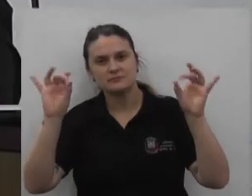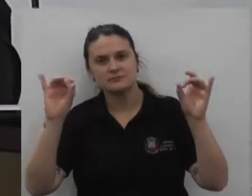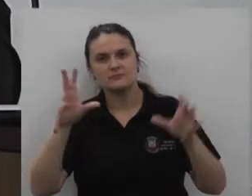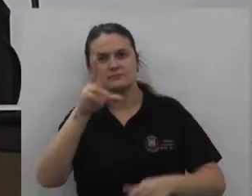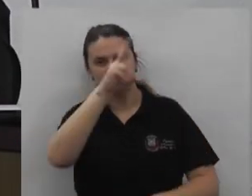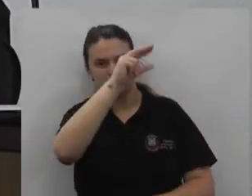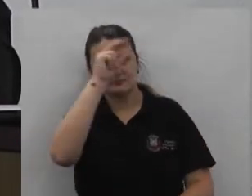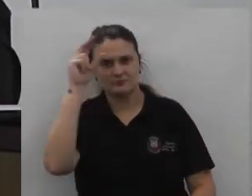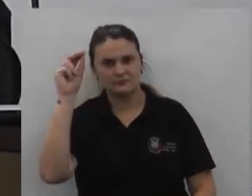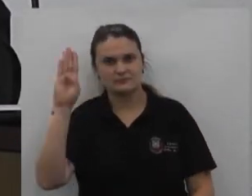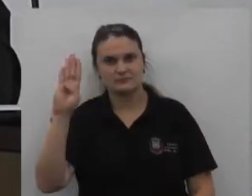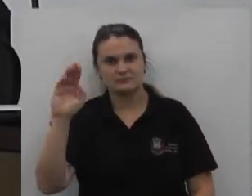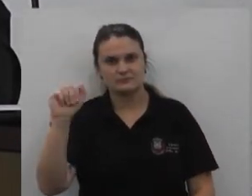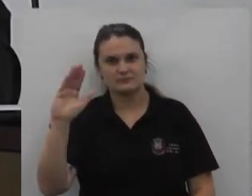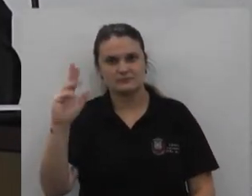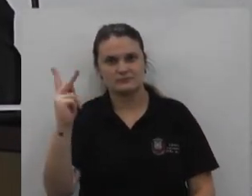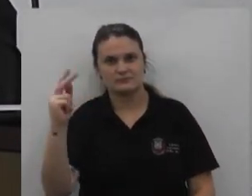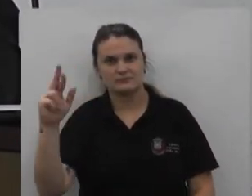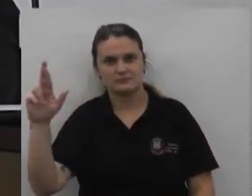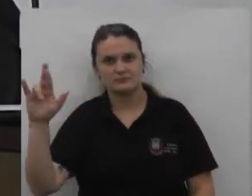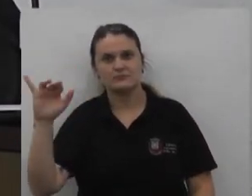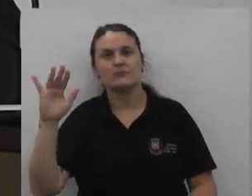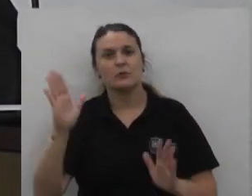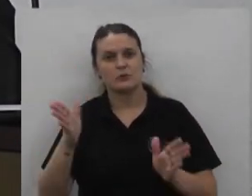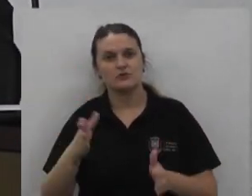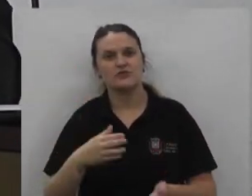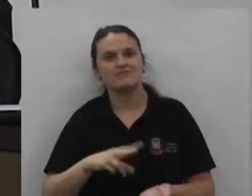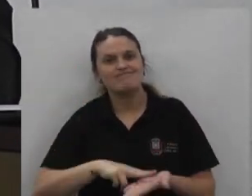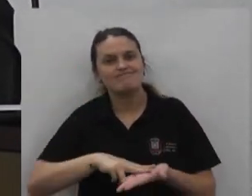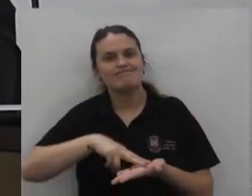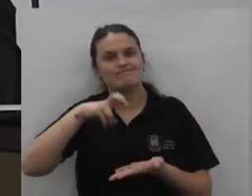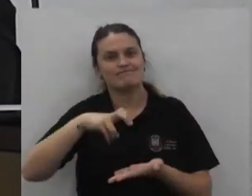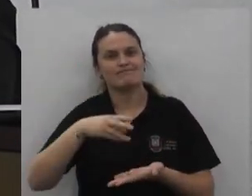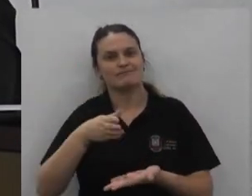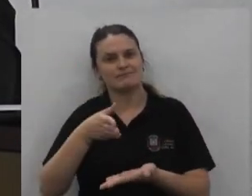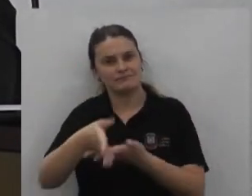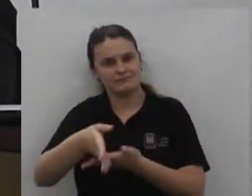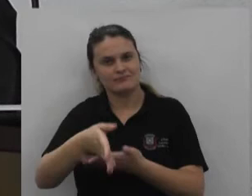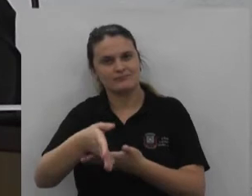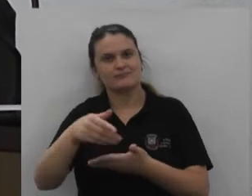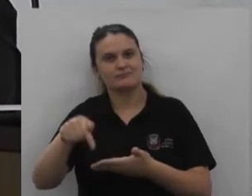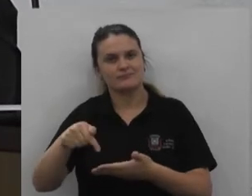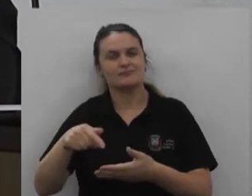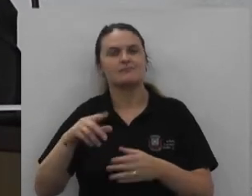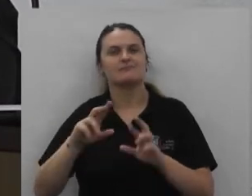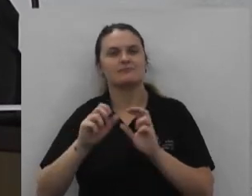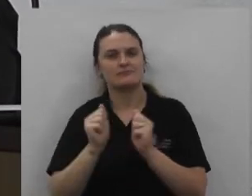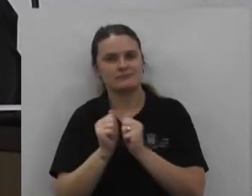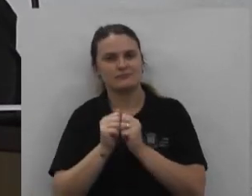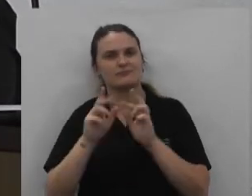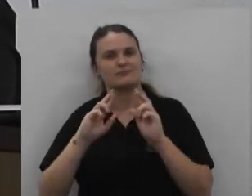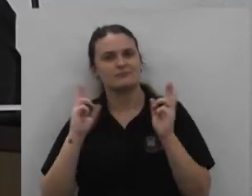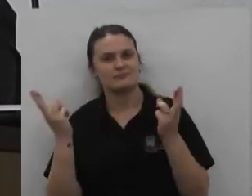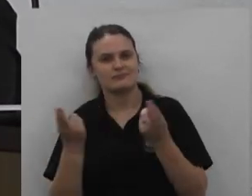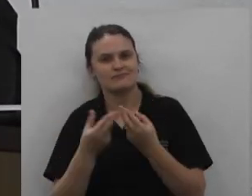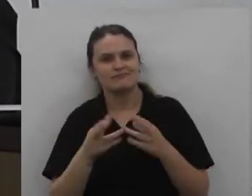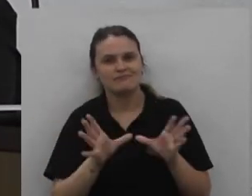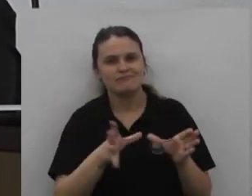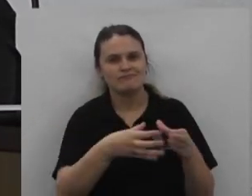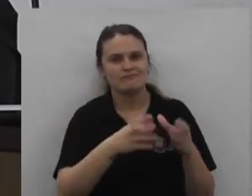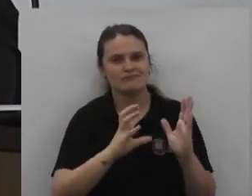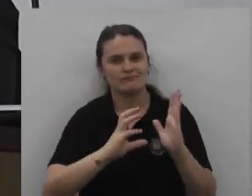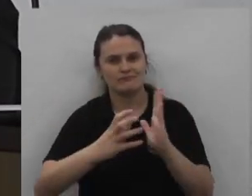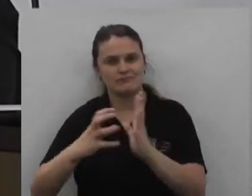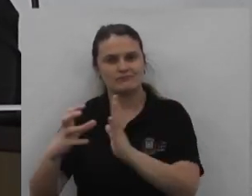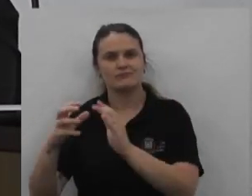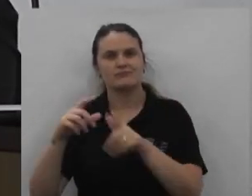ao nosso prefeito Bachir por ter vindo já hoje cedinho pela manhã participar junto das reuniões das comissões